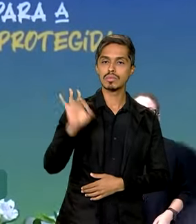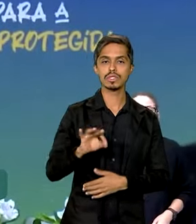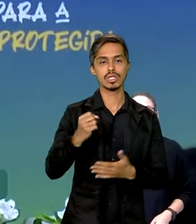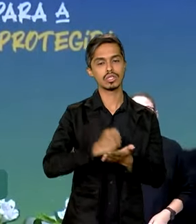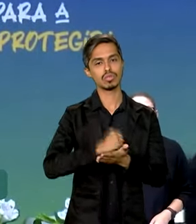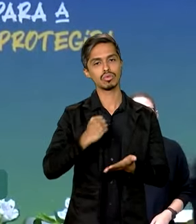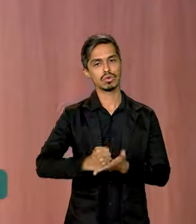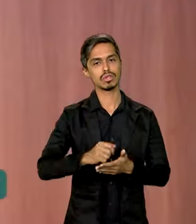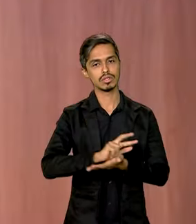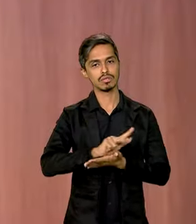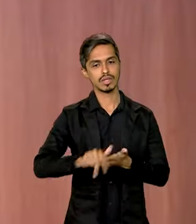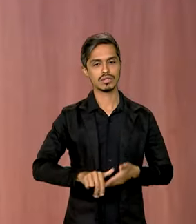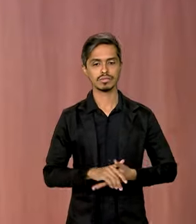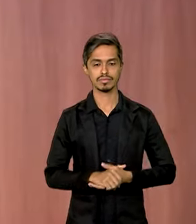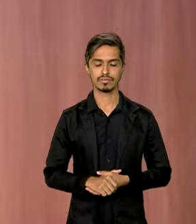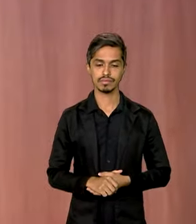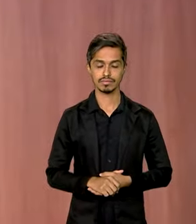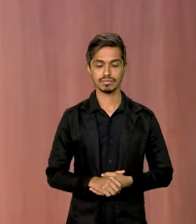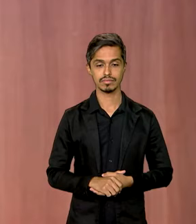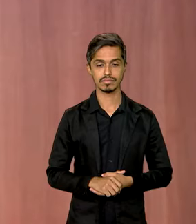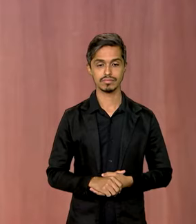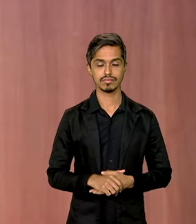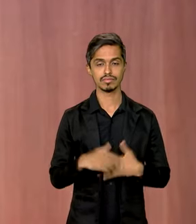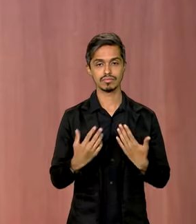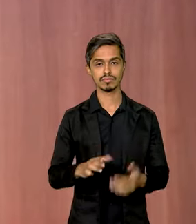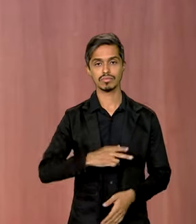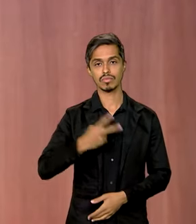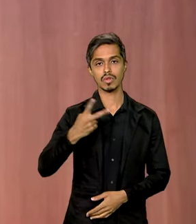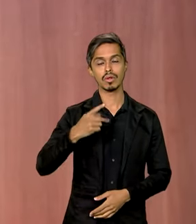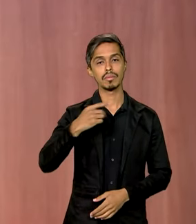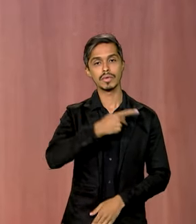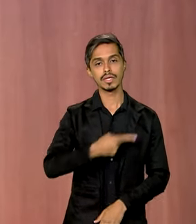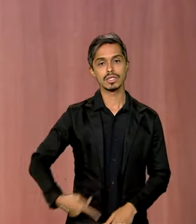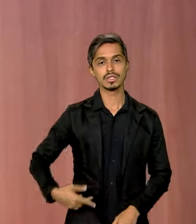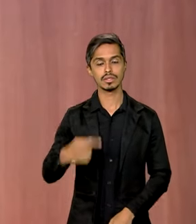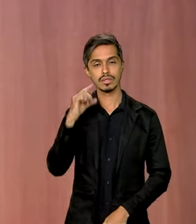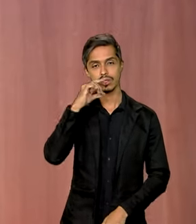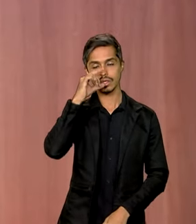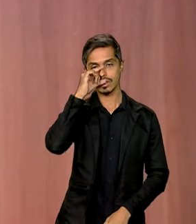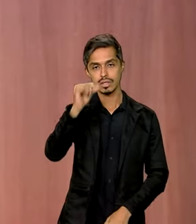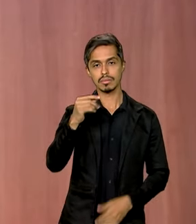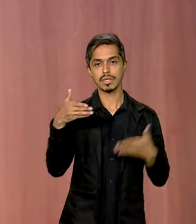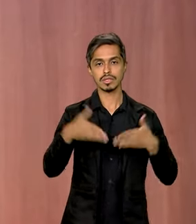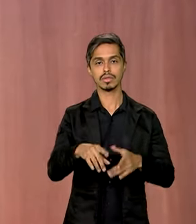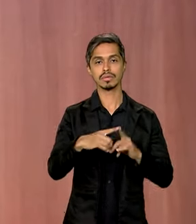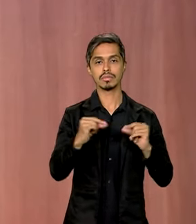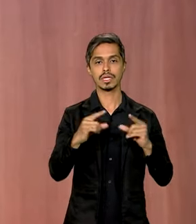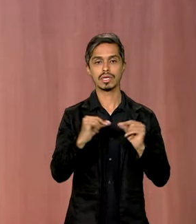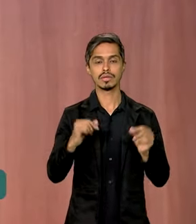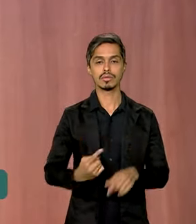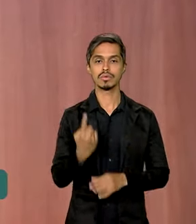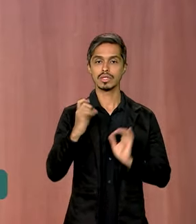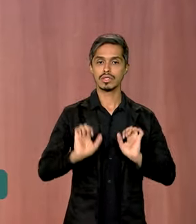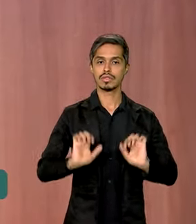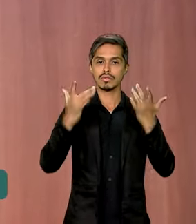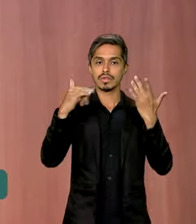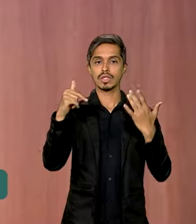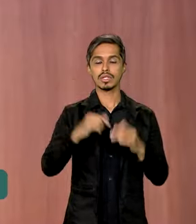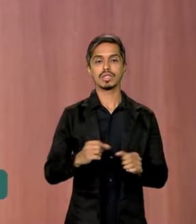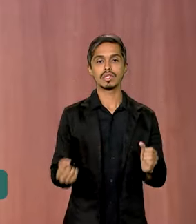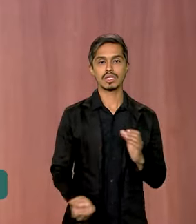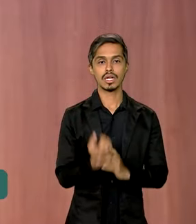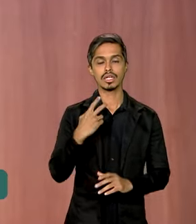contratos e convênios. O vice-presidente Geraldo Alckmin participou em Brasília de um evento promovido pela